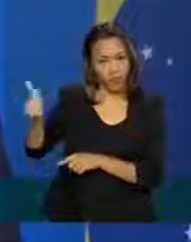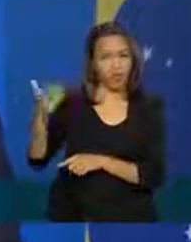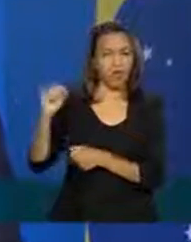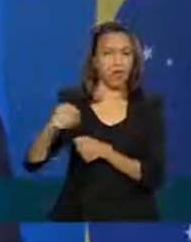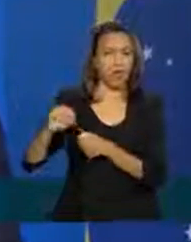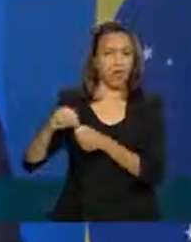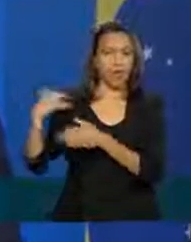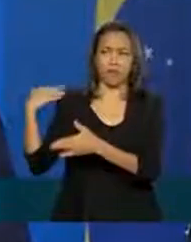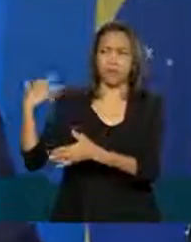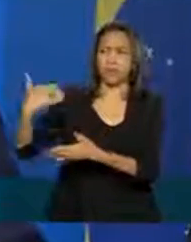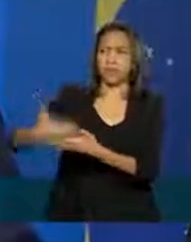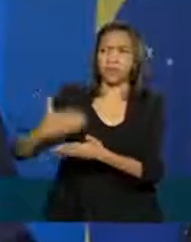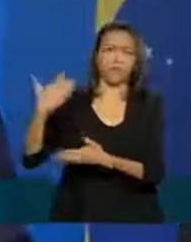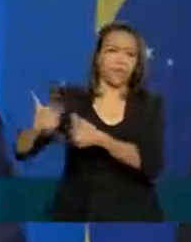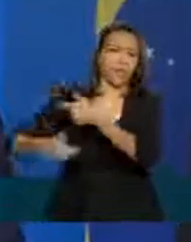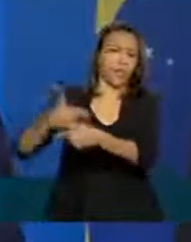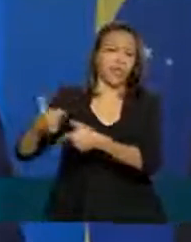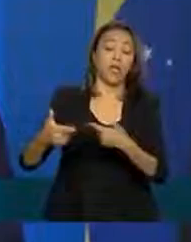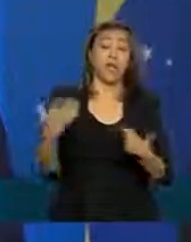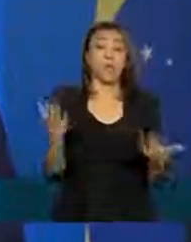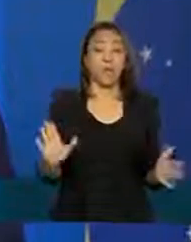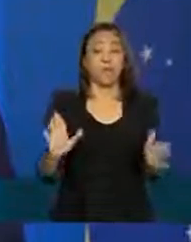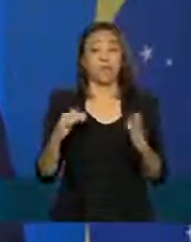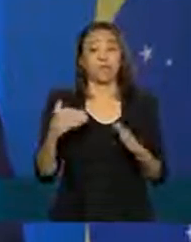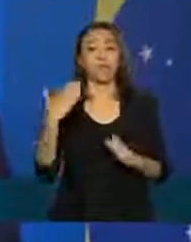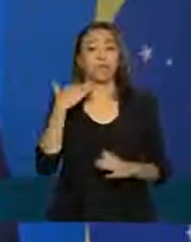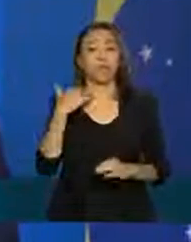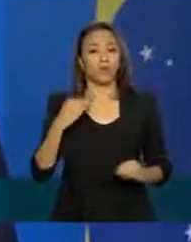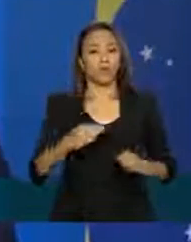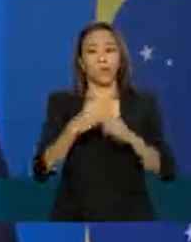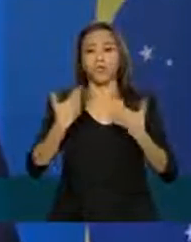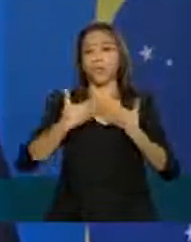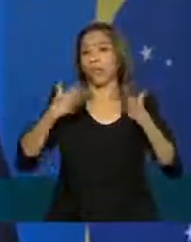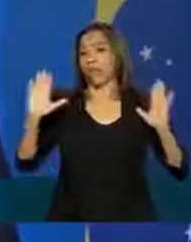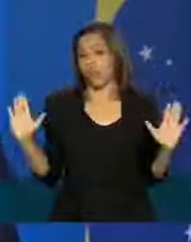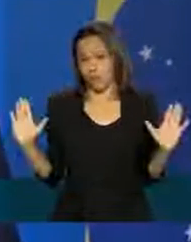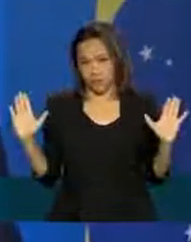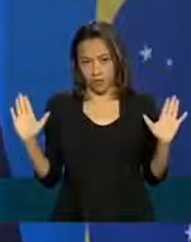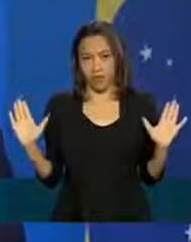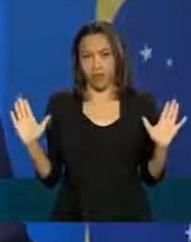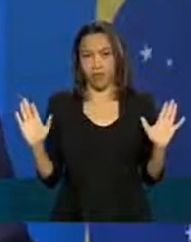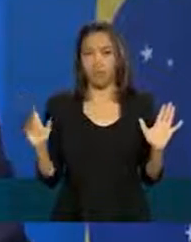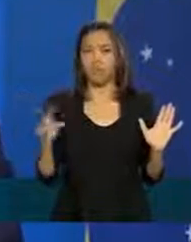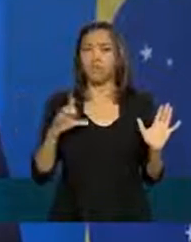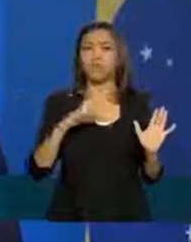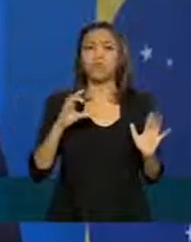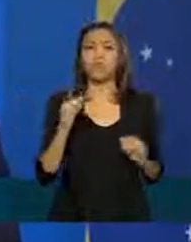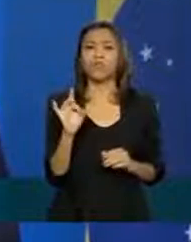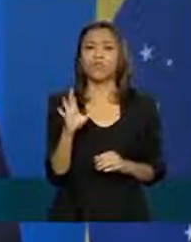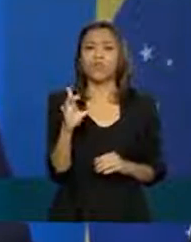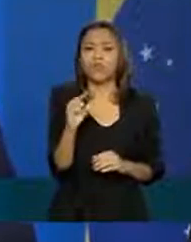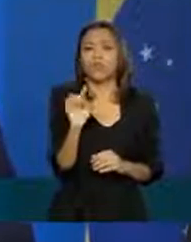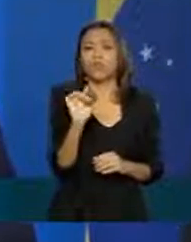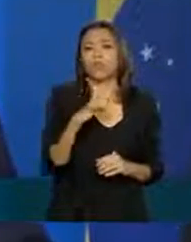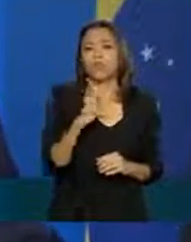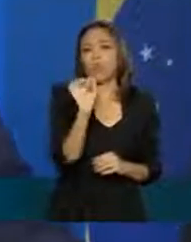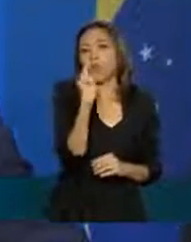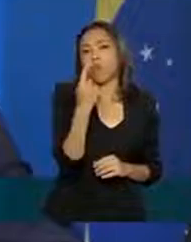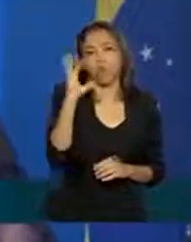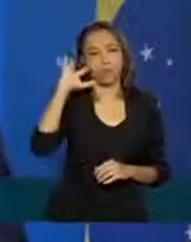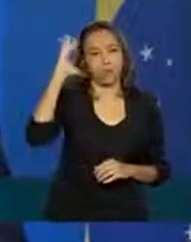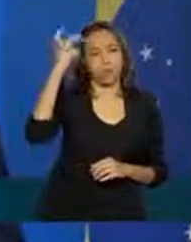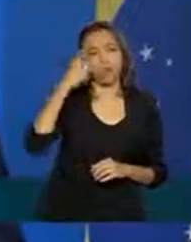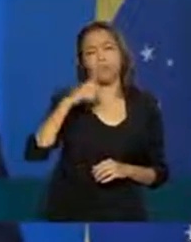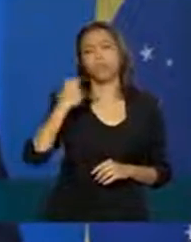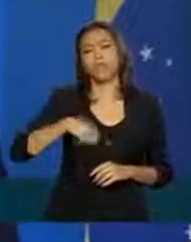a Caixa está aberta a várias soluções não existe uma solução só neste momento nós temos que